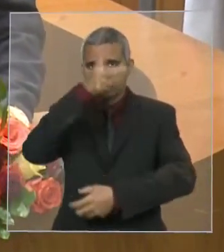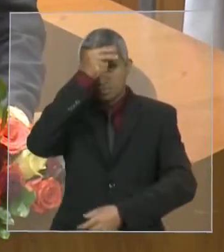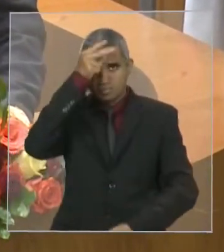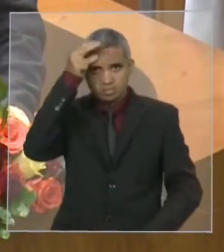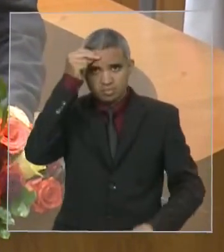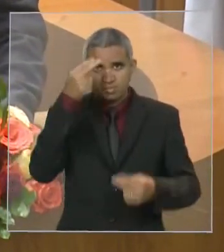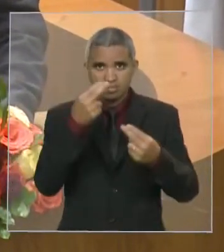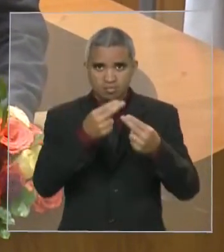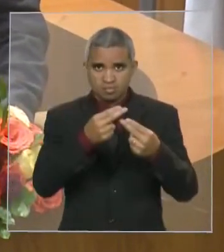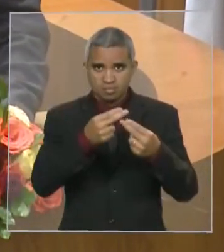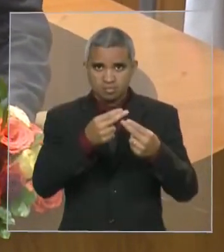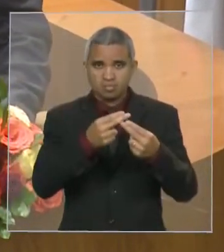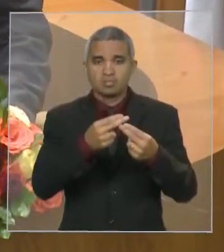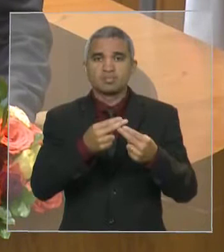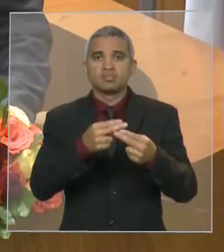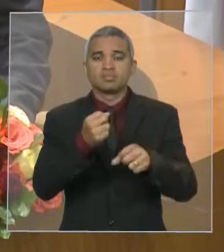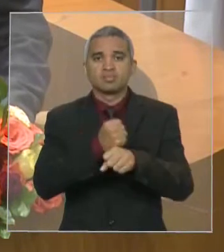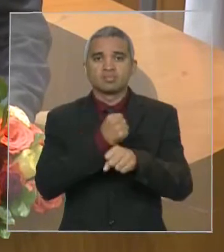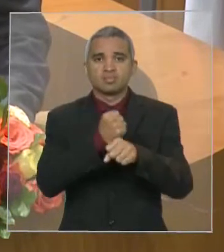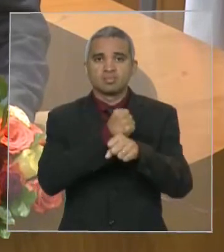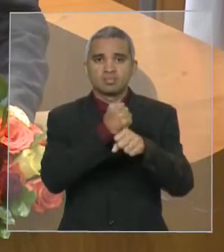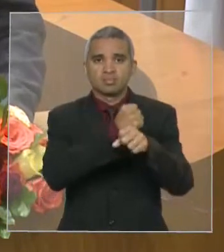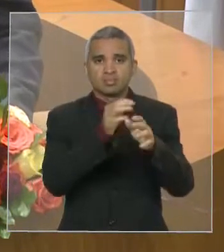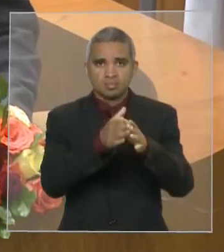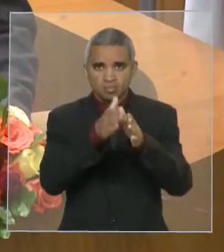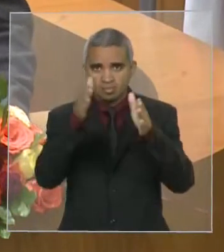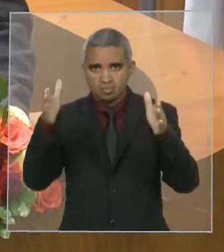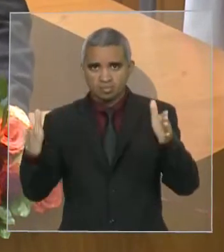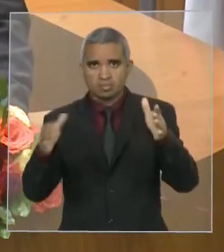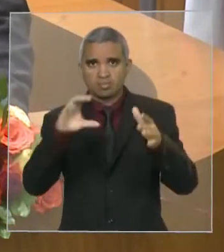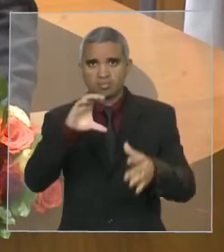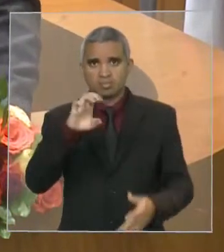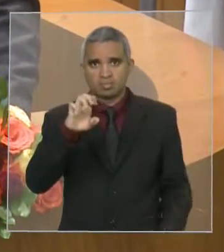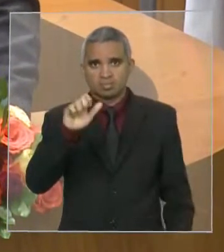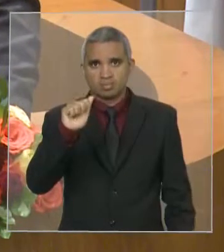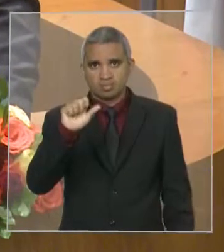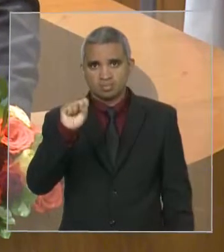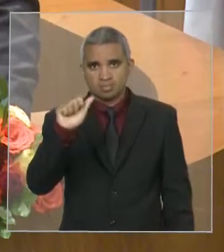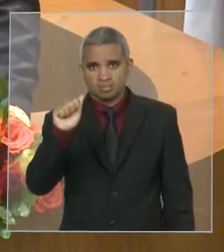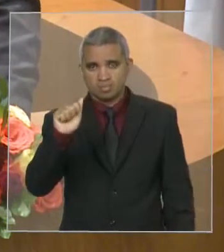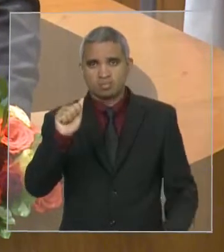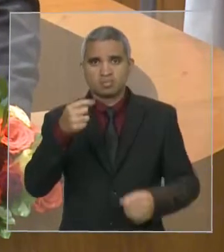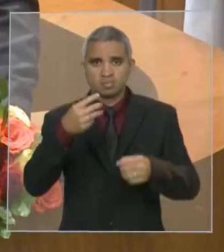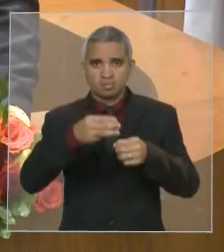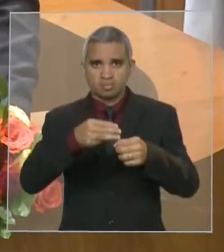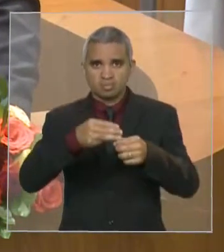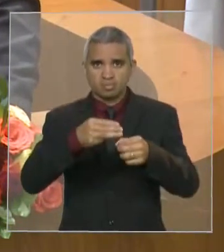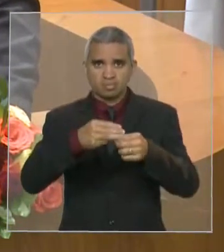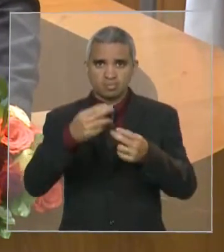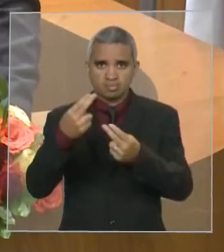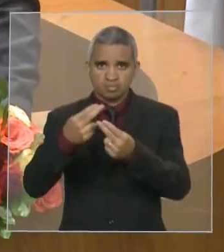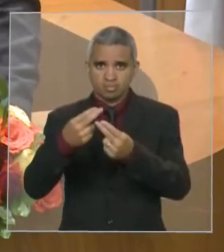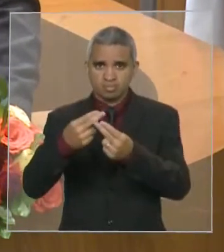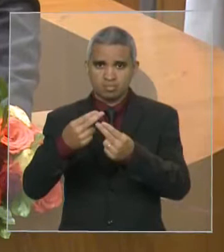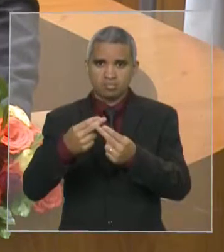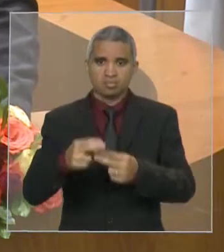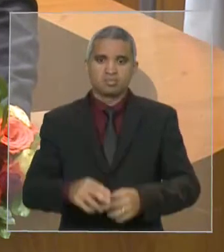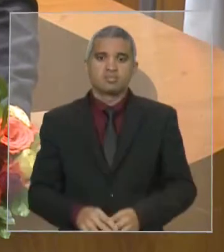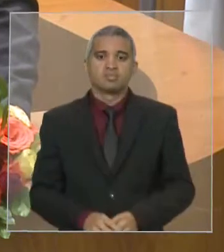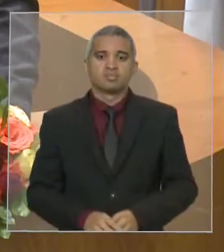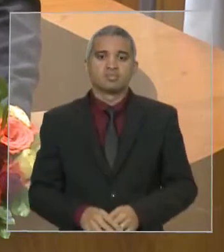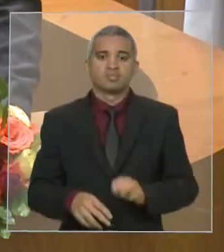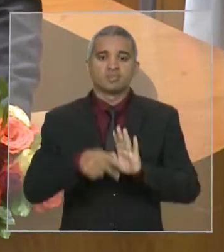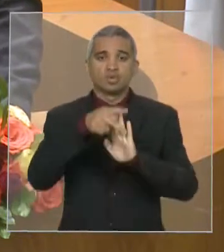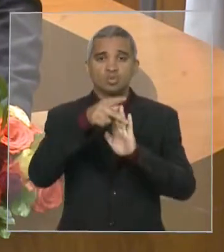reforma e ampliação da SEASA do município de Timon. O convênio esse, o projeto esse